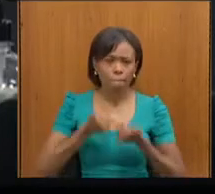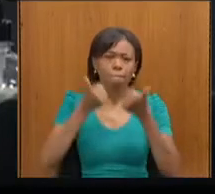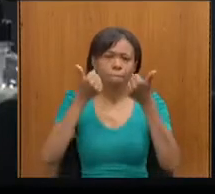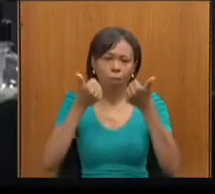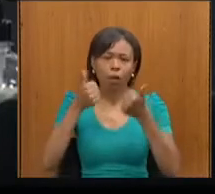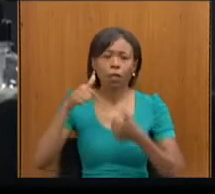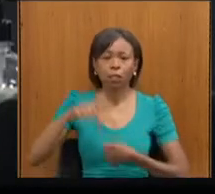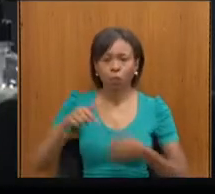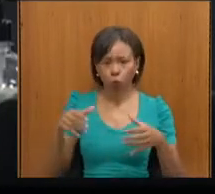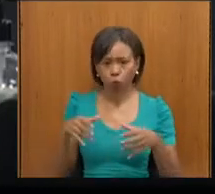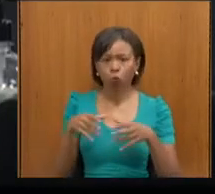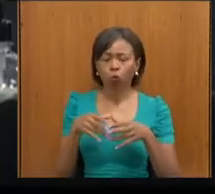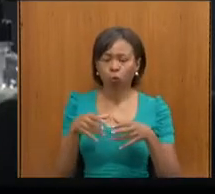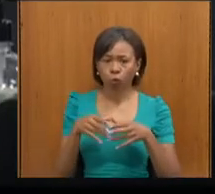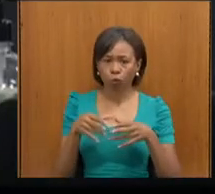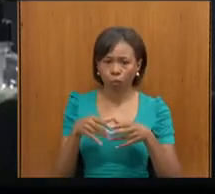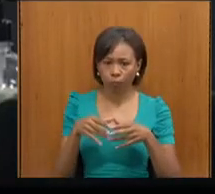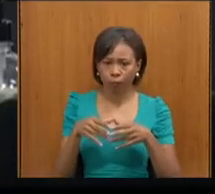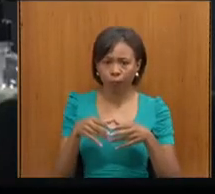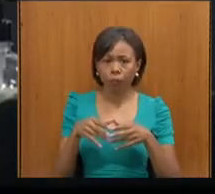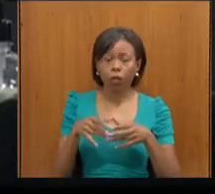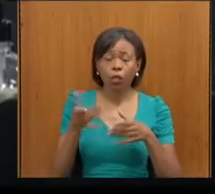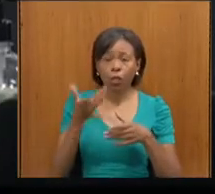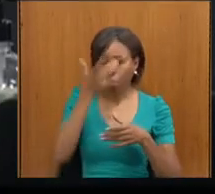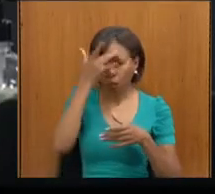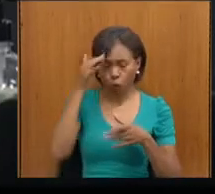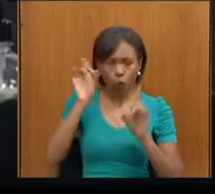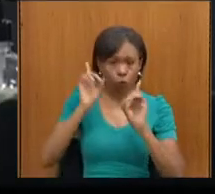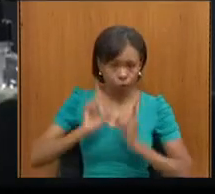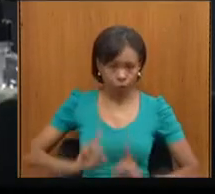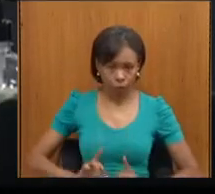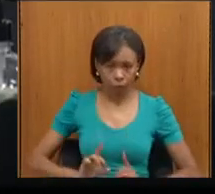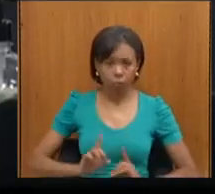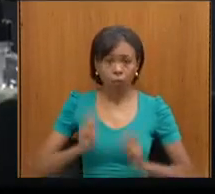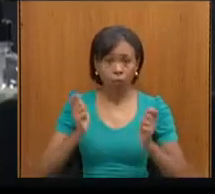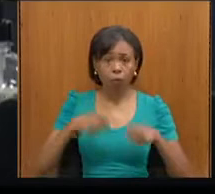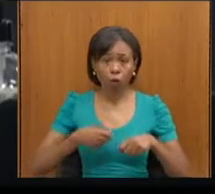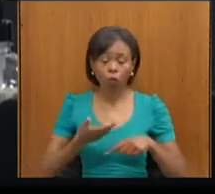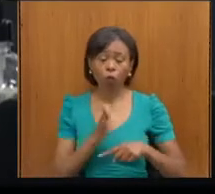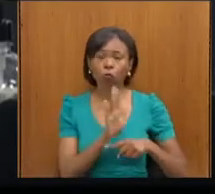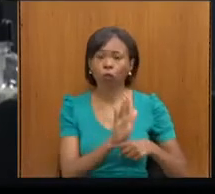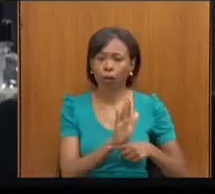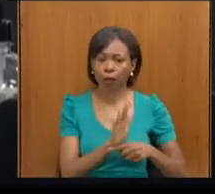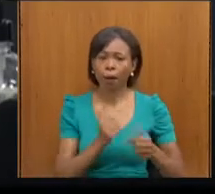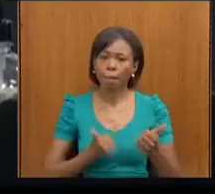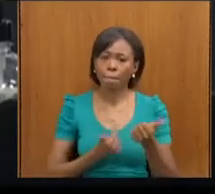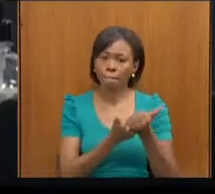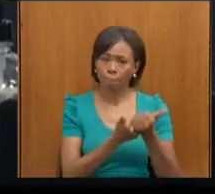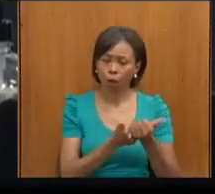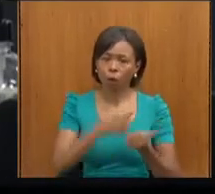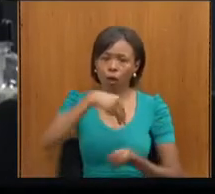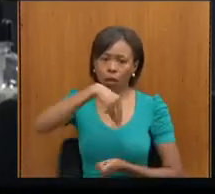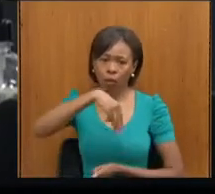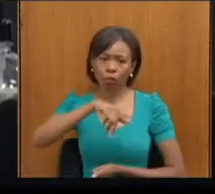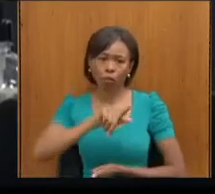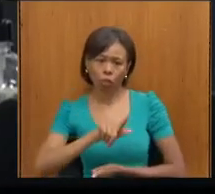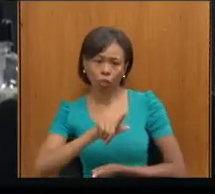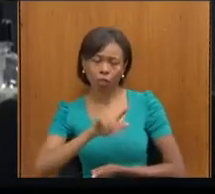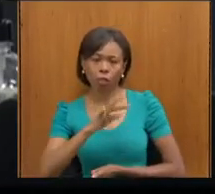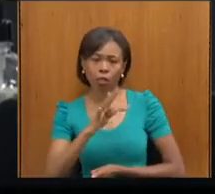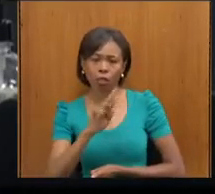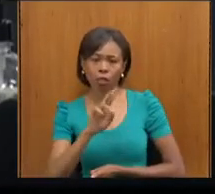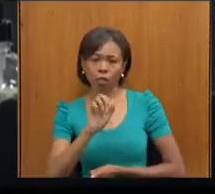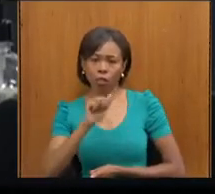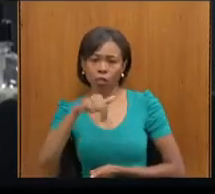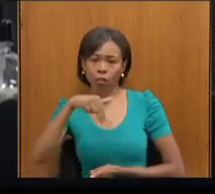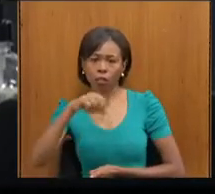colocar mais próxima a nosso MG Transplantes depois vamos fazer o encontro aí mesmo que seja